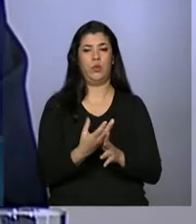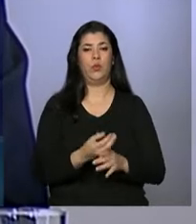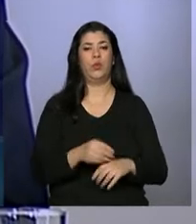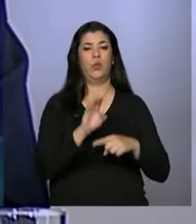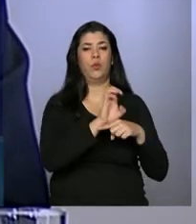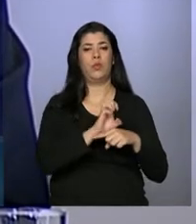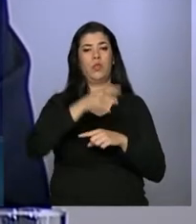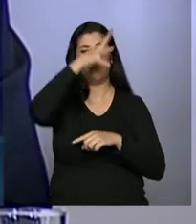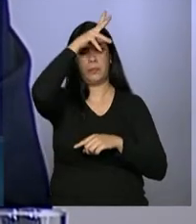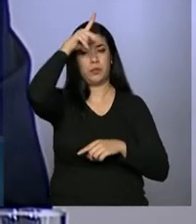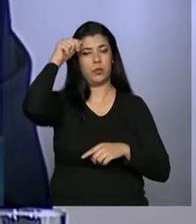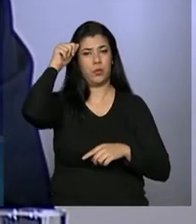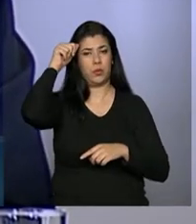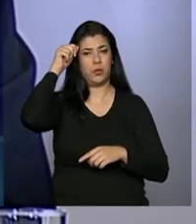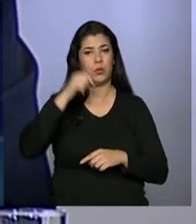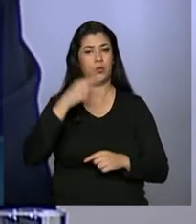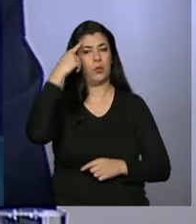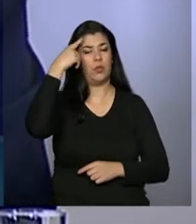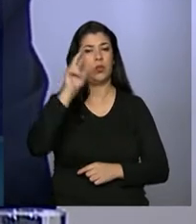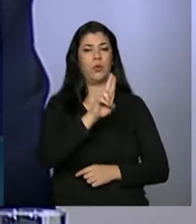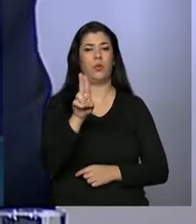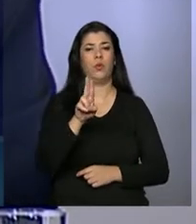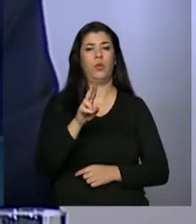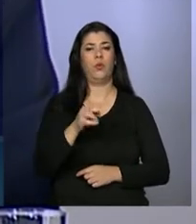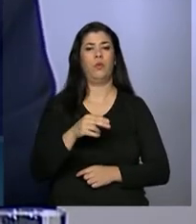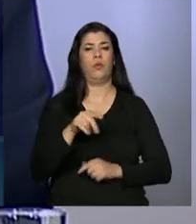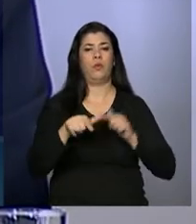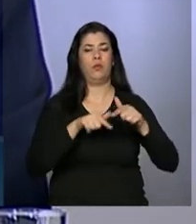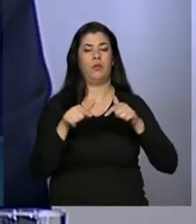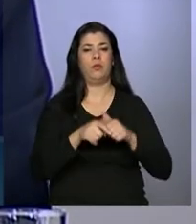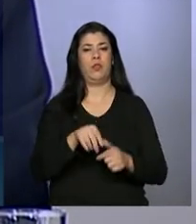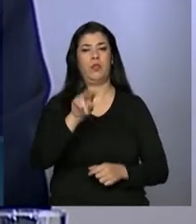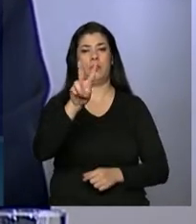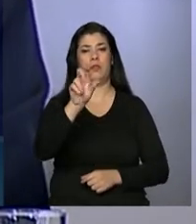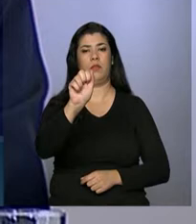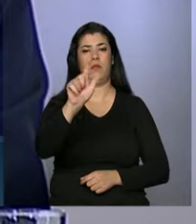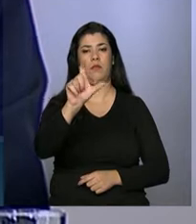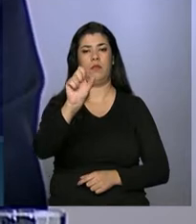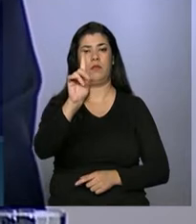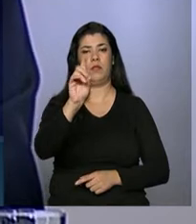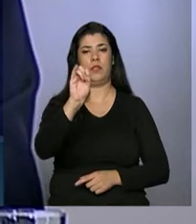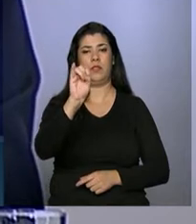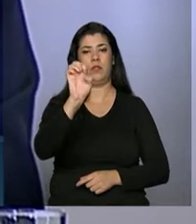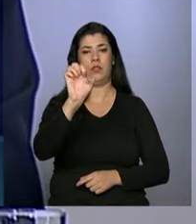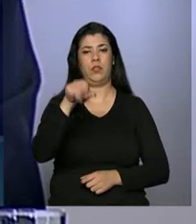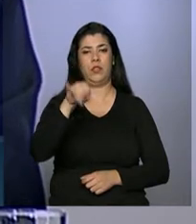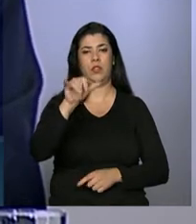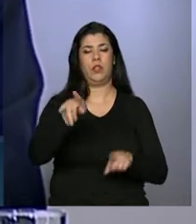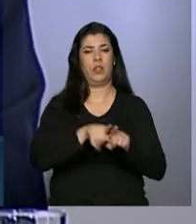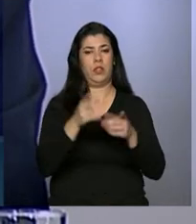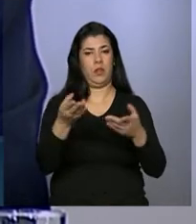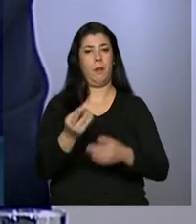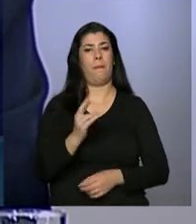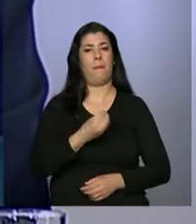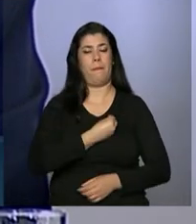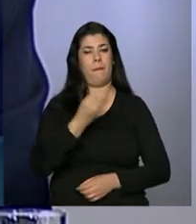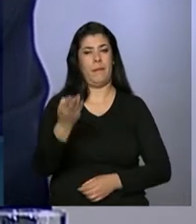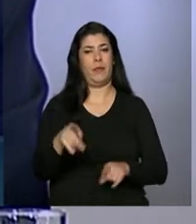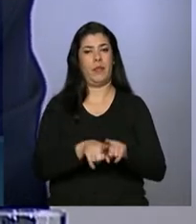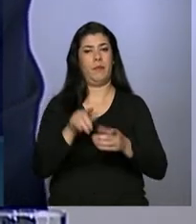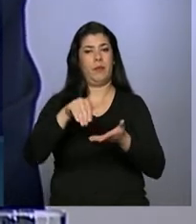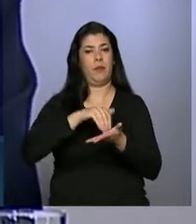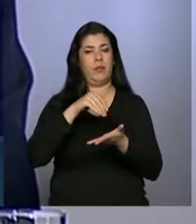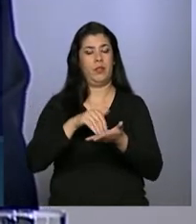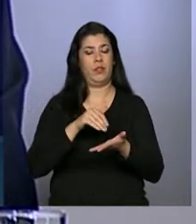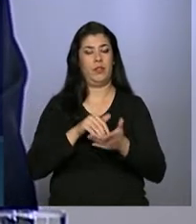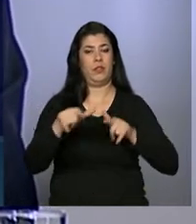idealizado pelo colega Valdinei Arruda, que está aqui presente e hoje é secretário estadual de trabalho